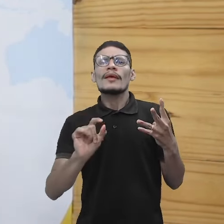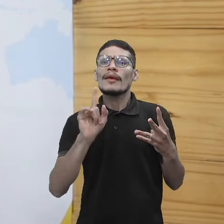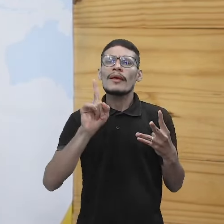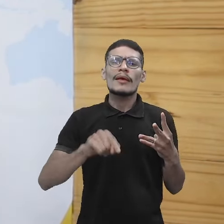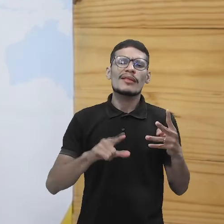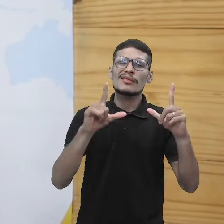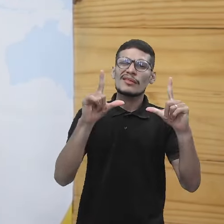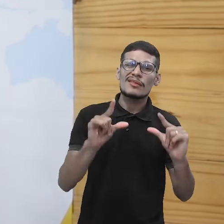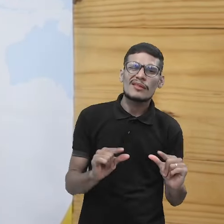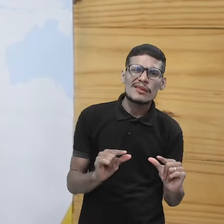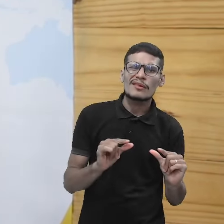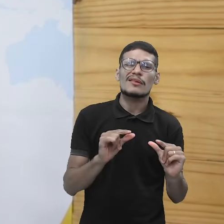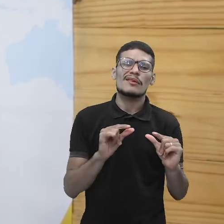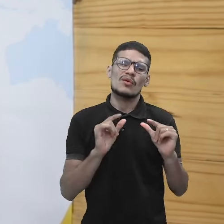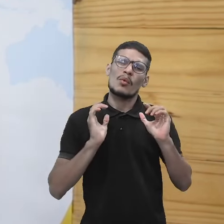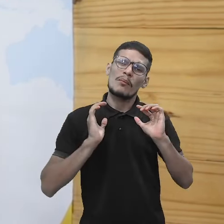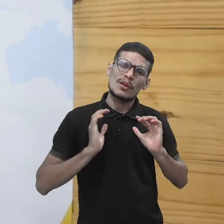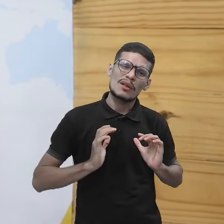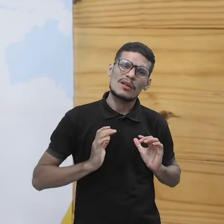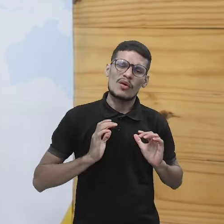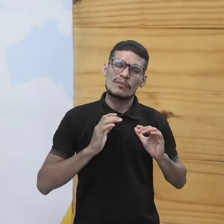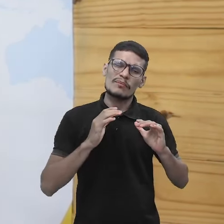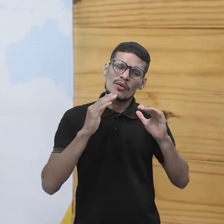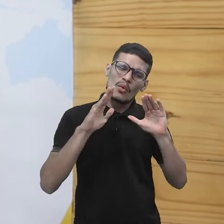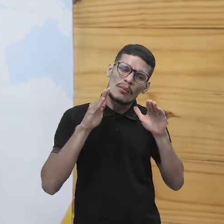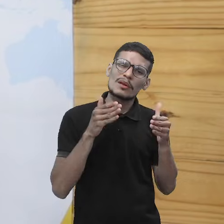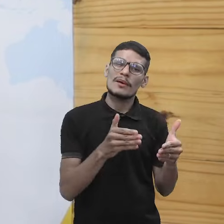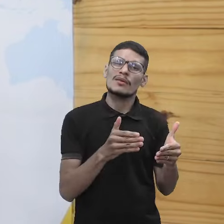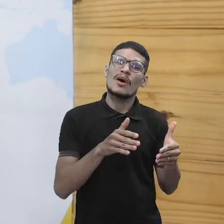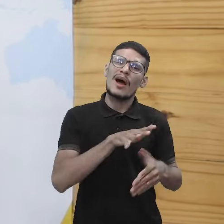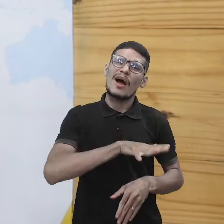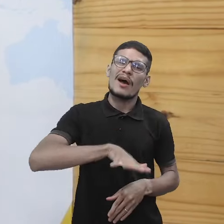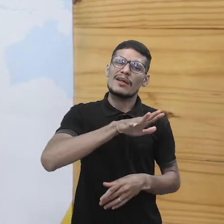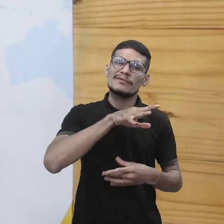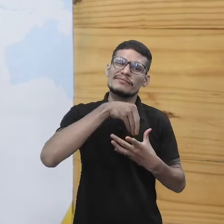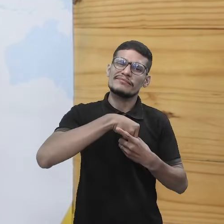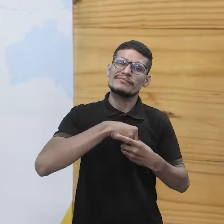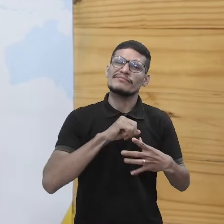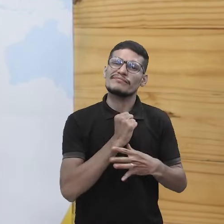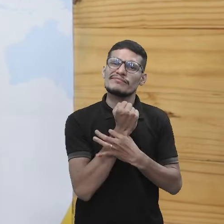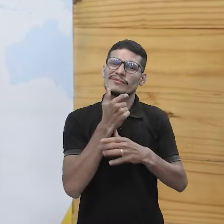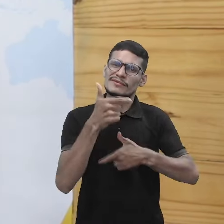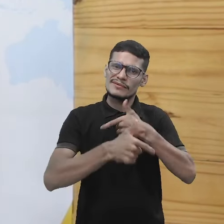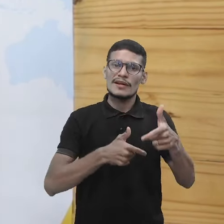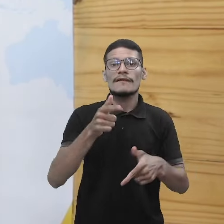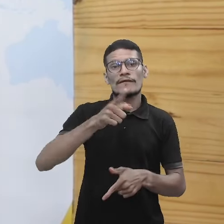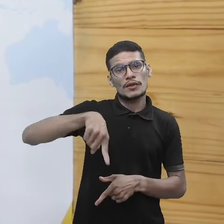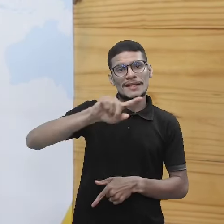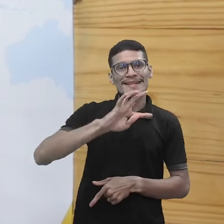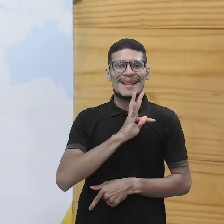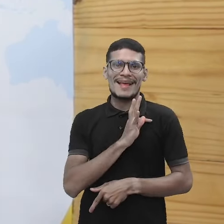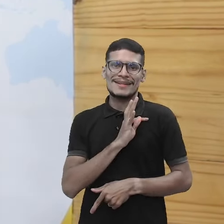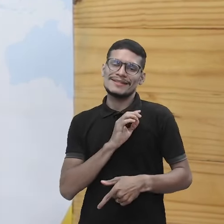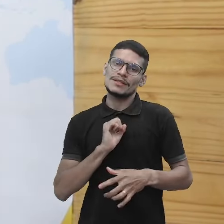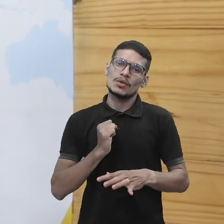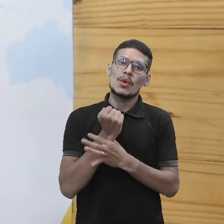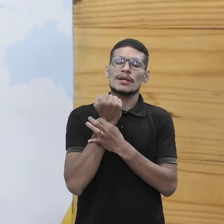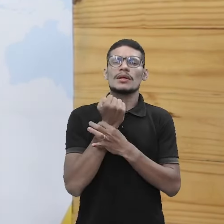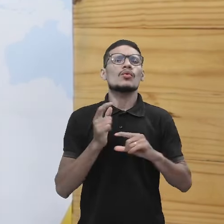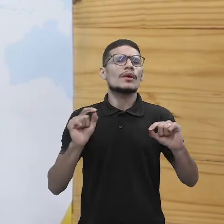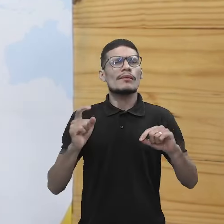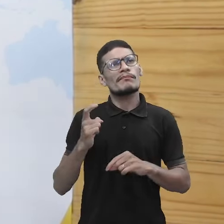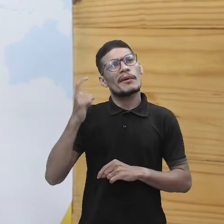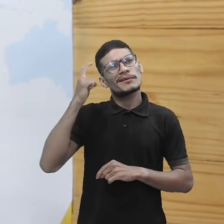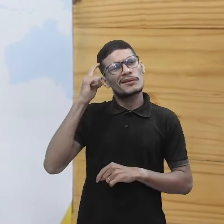baixo nível de comprometimento de organizações com a segurança do trabalho. Então, vai ser o papel do técnico de segurança estar pensando nisso